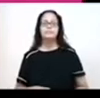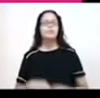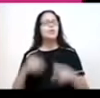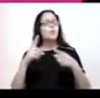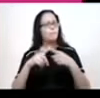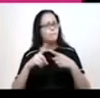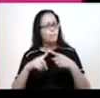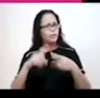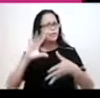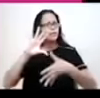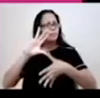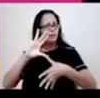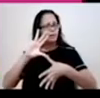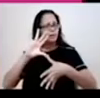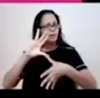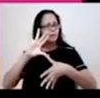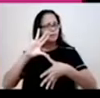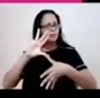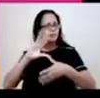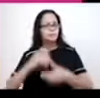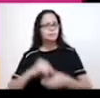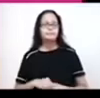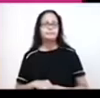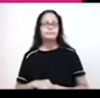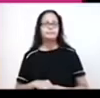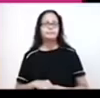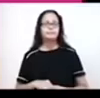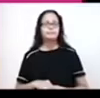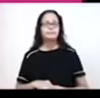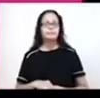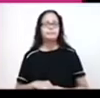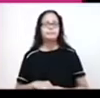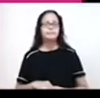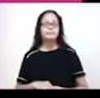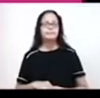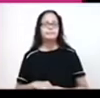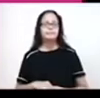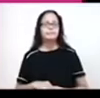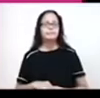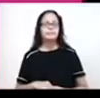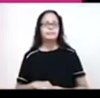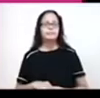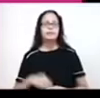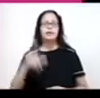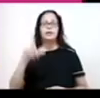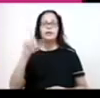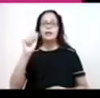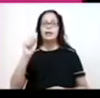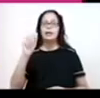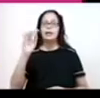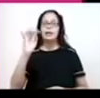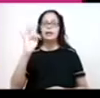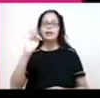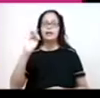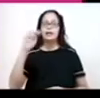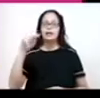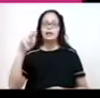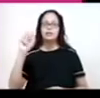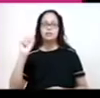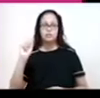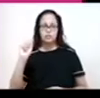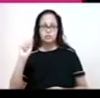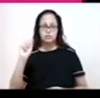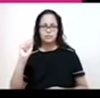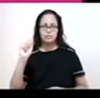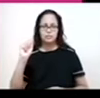Continuando... Então por que a América Latina? A gente já falou um pouquinho sobre isso, vamos continuar. Ela é denominada latina por ter